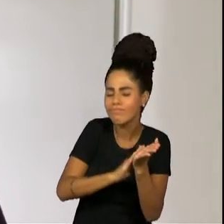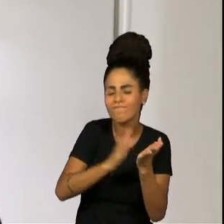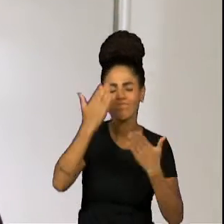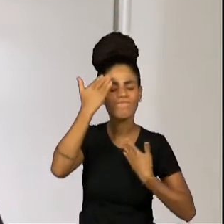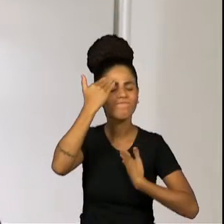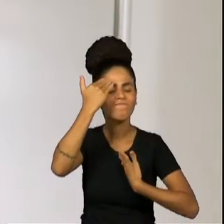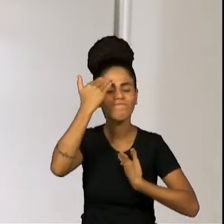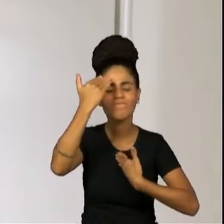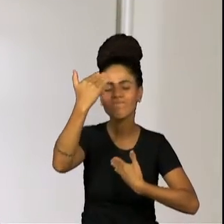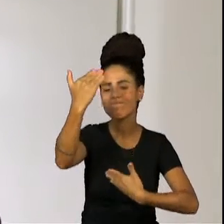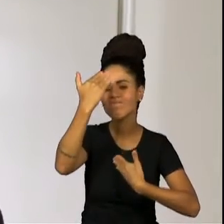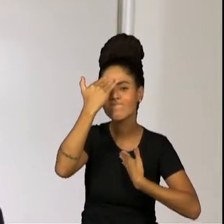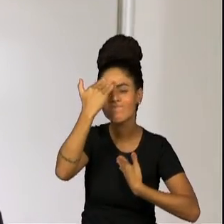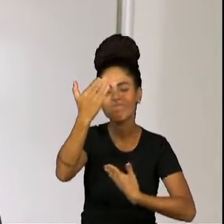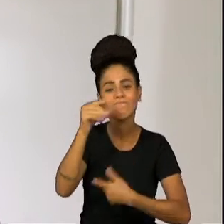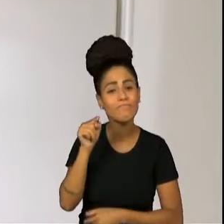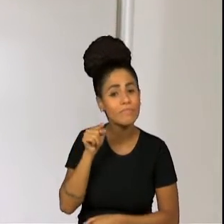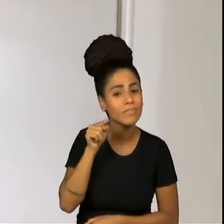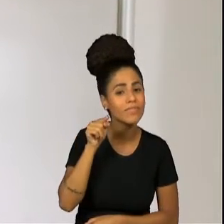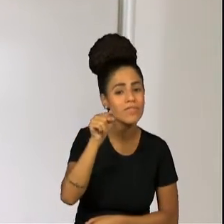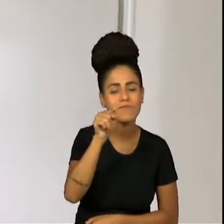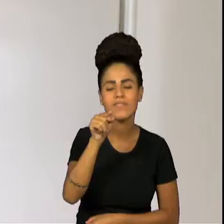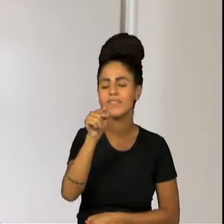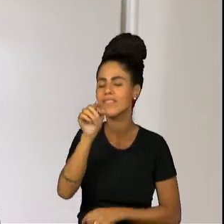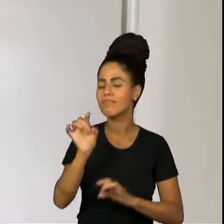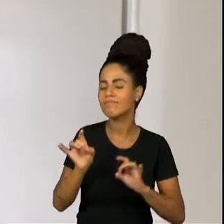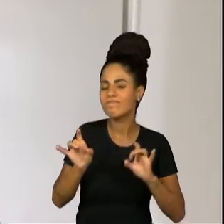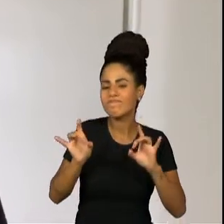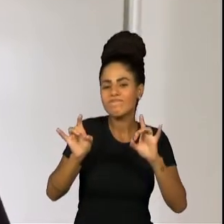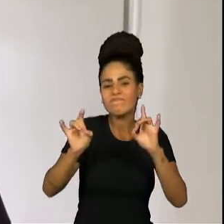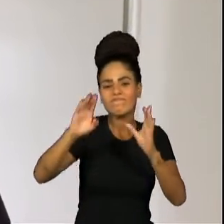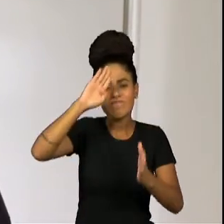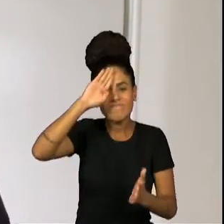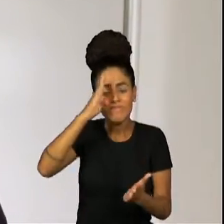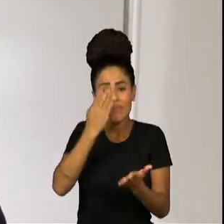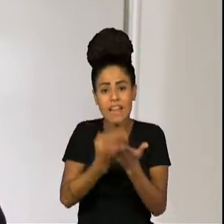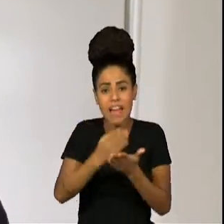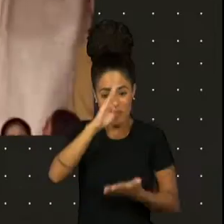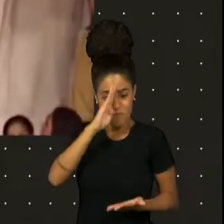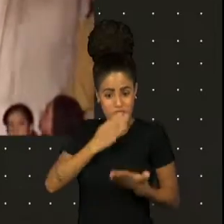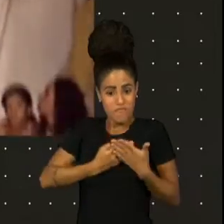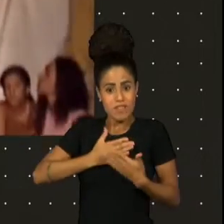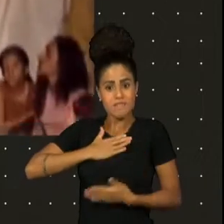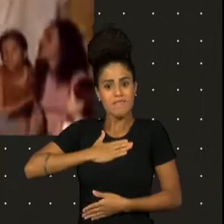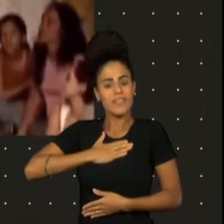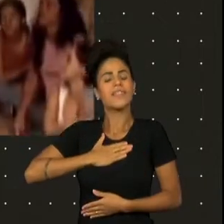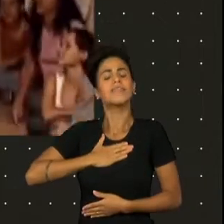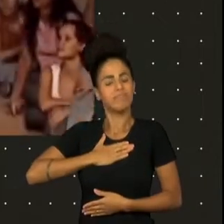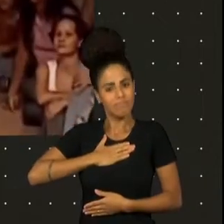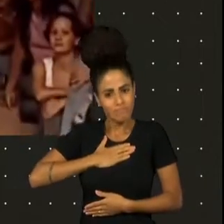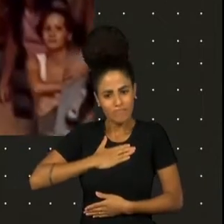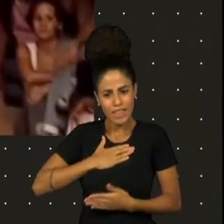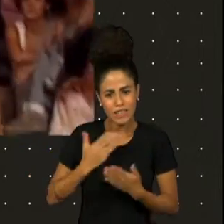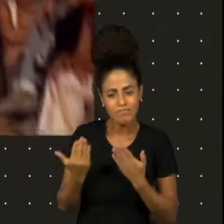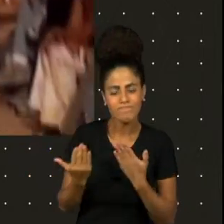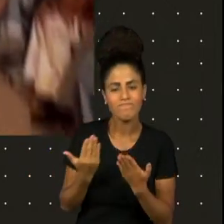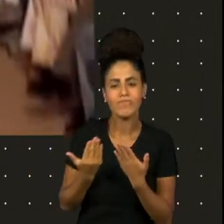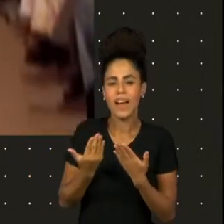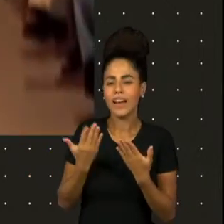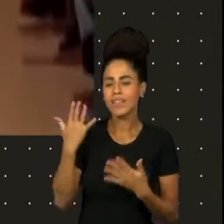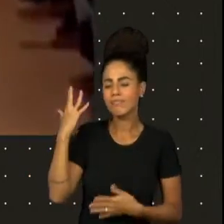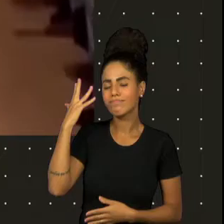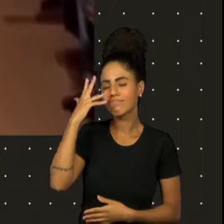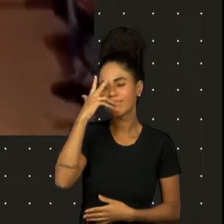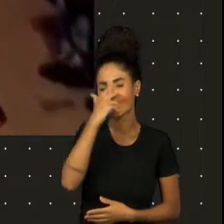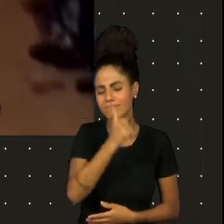enorme que eu tenho por você, pela confiança que você depositou em mim, pela cumplicidade, pela beleza